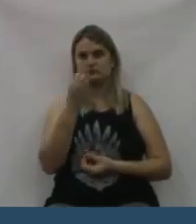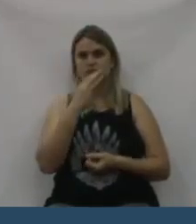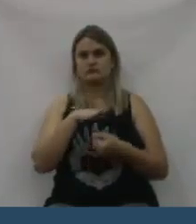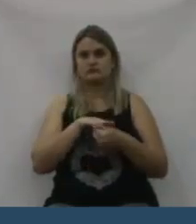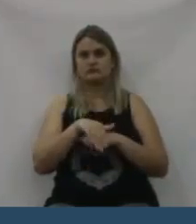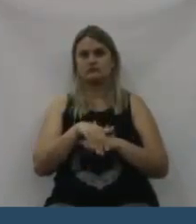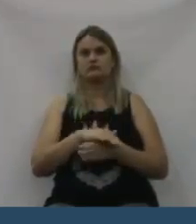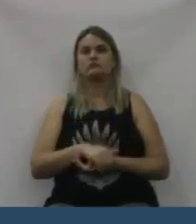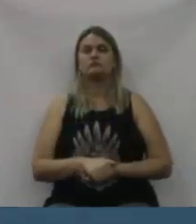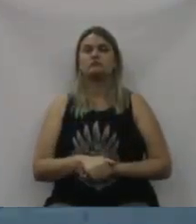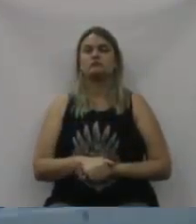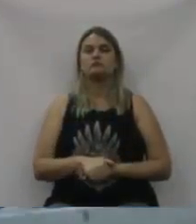justificativas que fizemos. Então, já tive o agradecimento de algumas pessoas da região e gostaria de transmitir